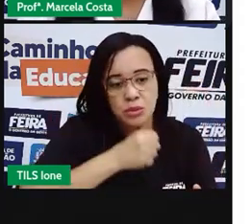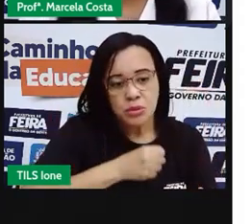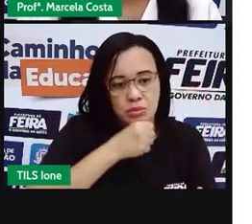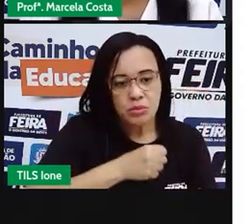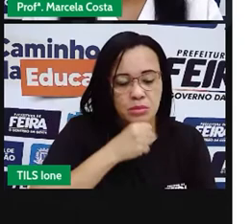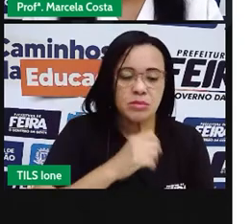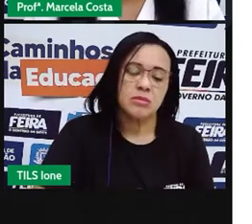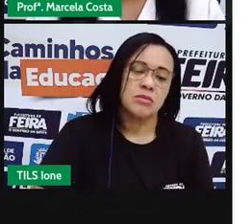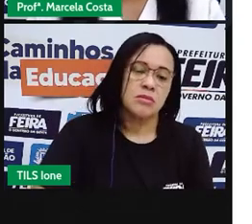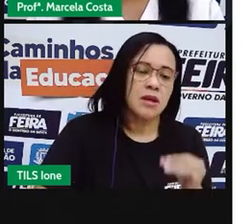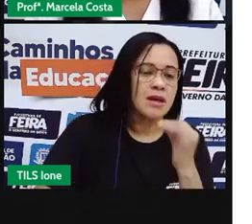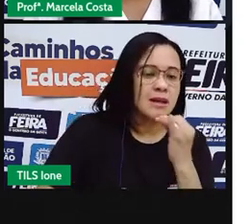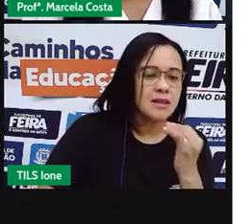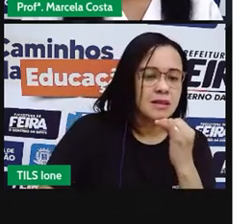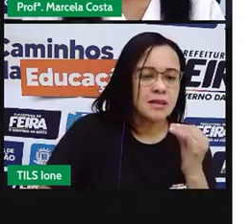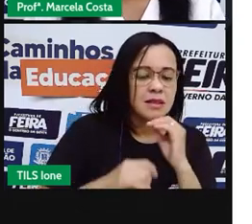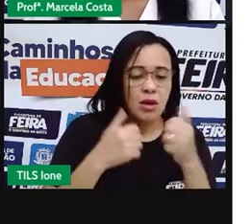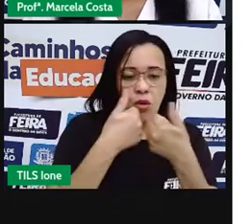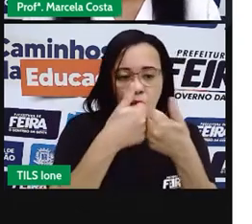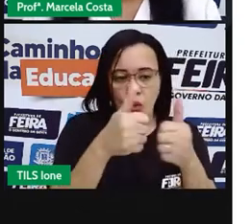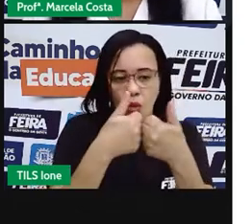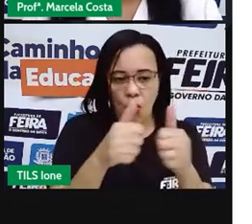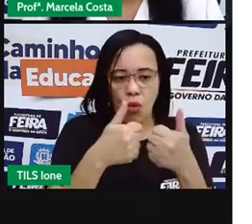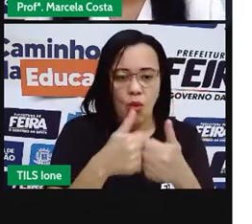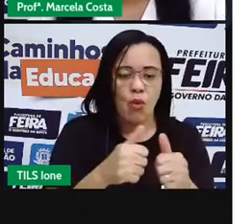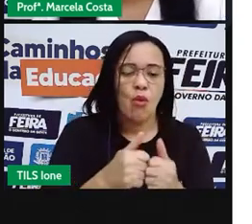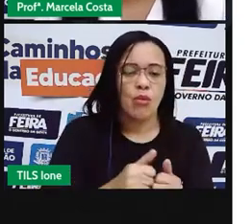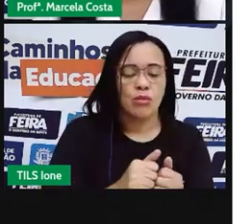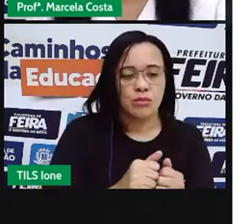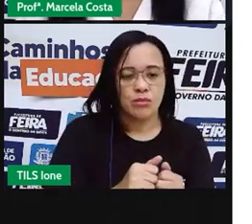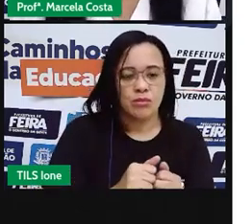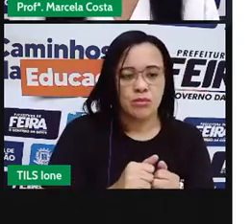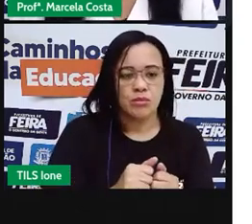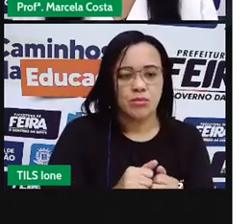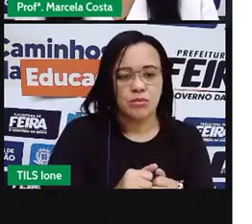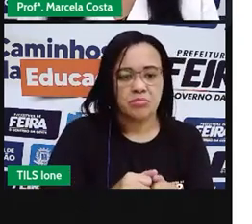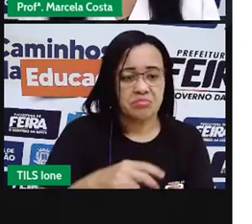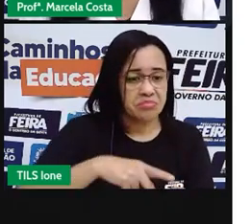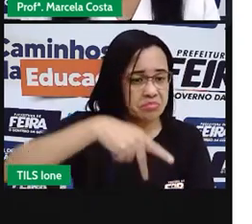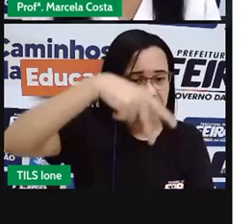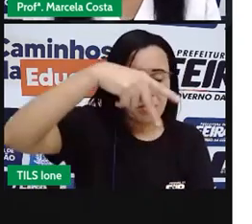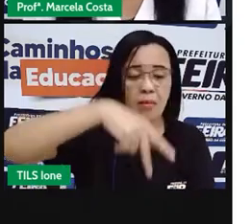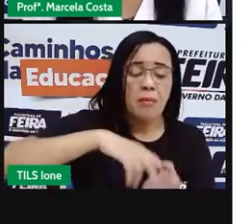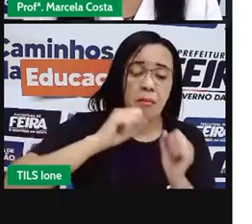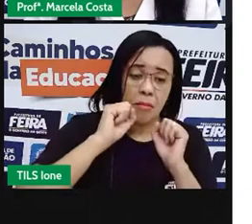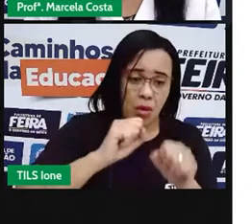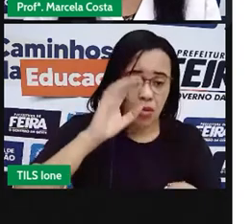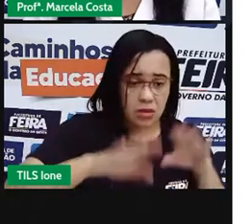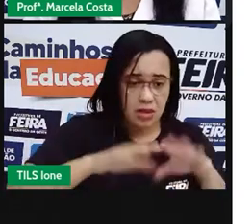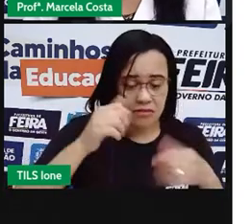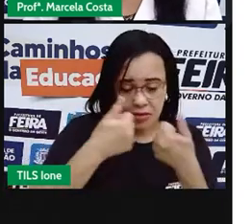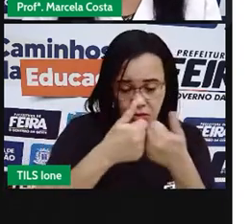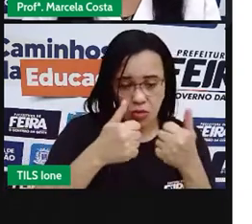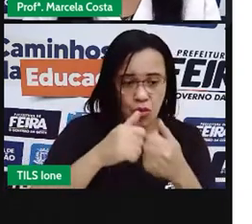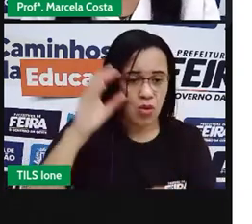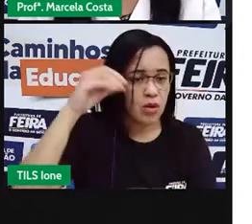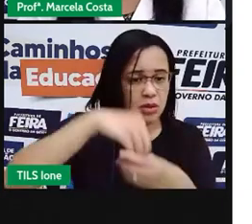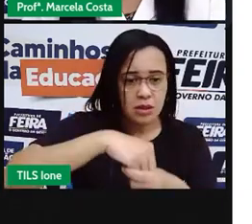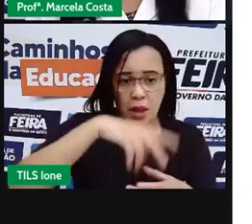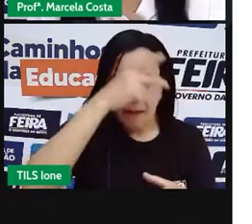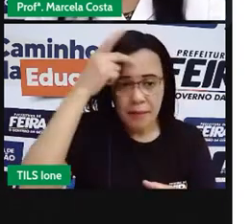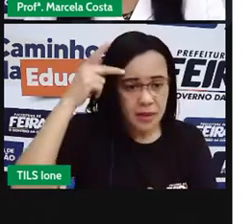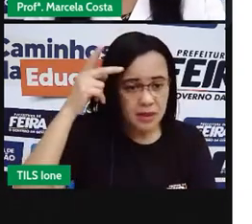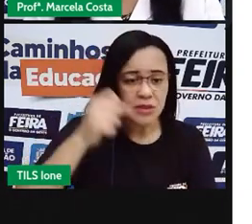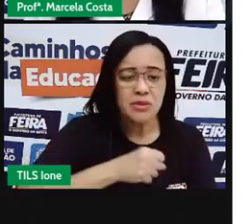ou em uma praça e tem alguma pessoa mais velha que está em pé, você pode ser desse lugar, tá?